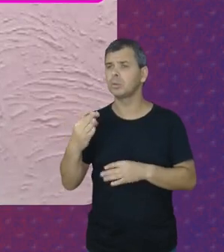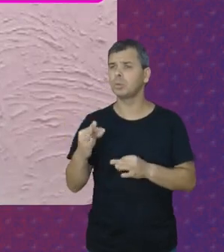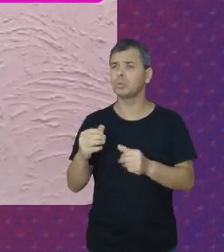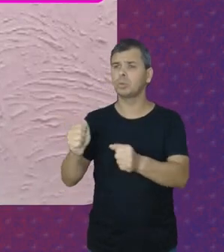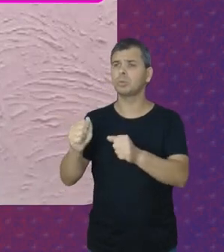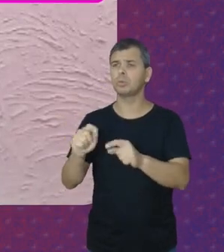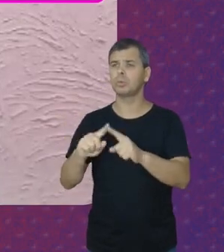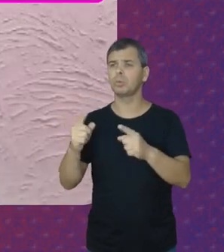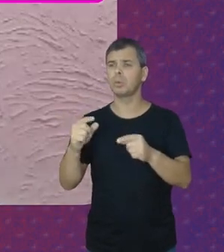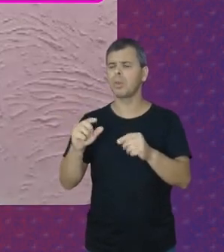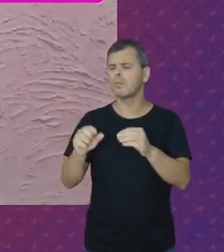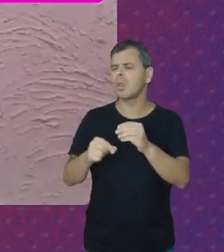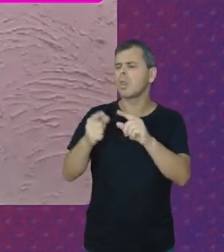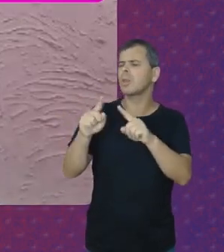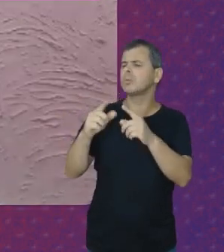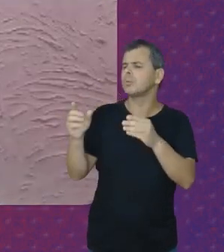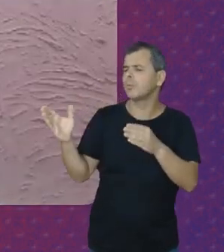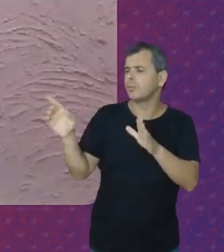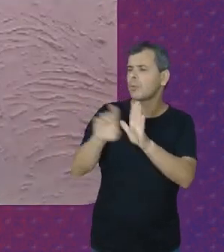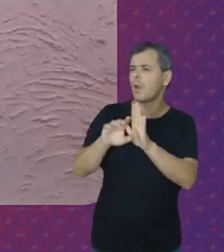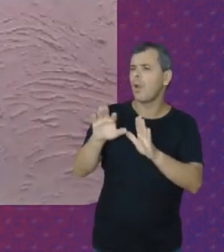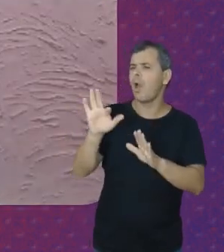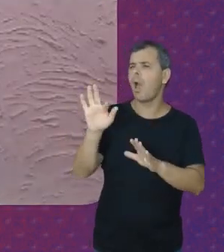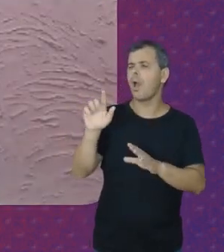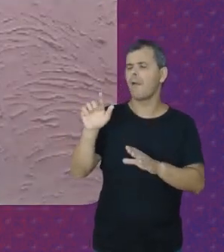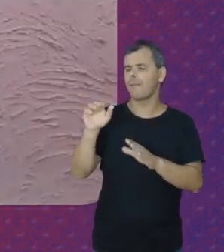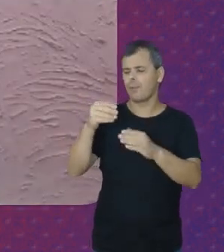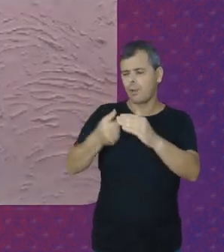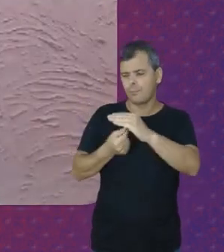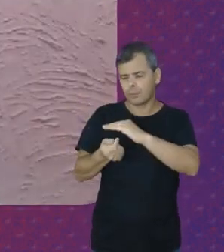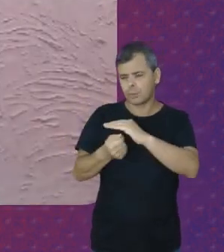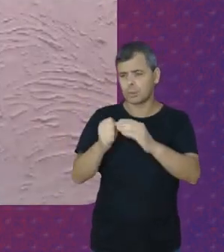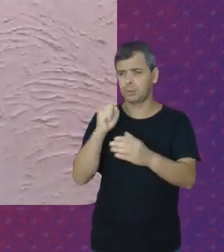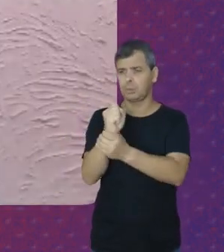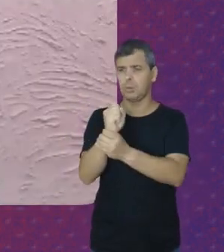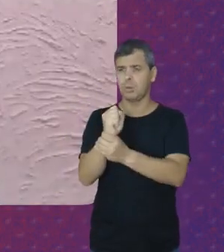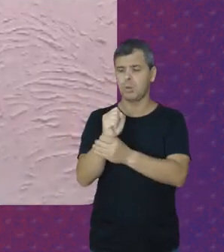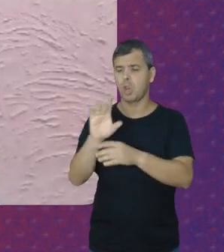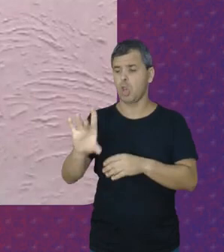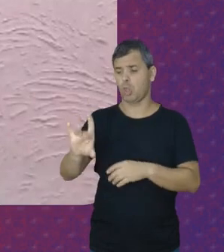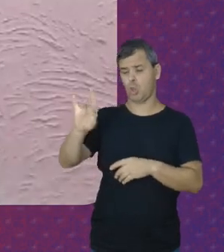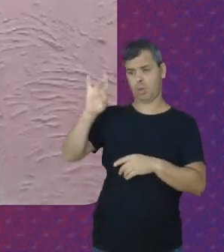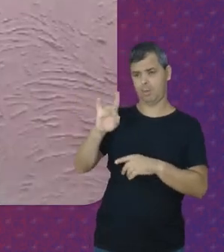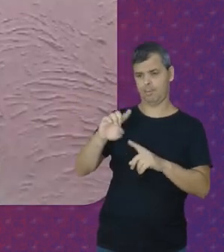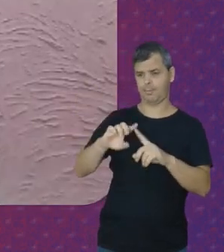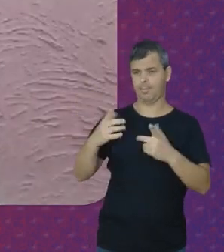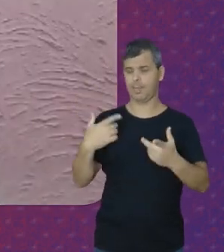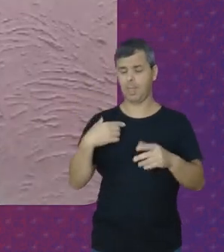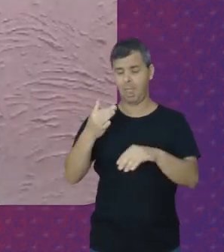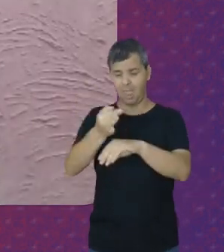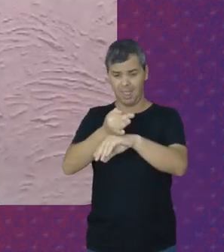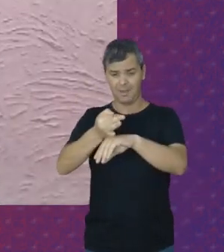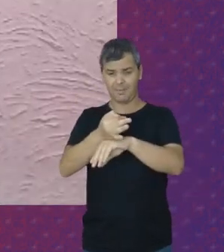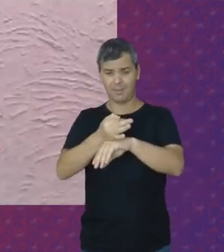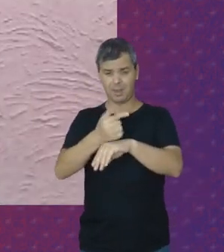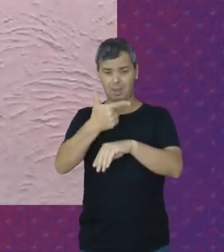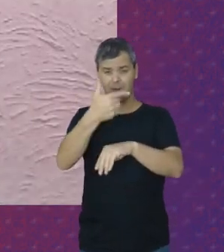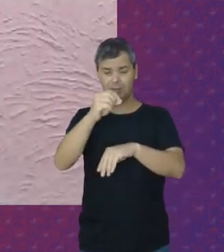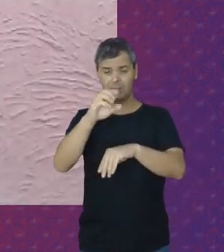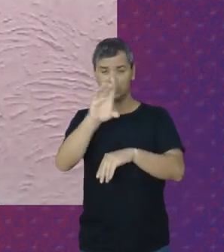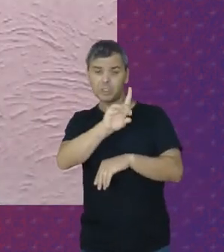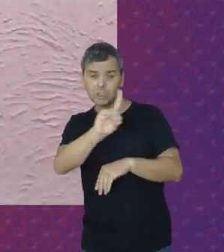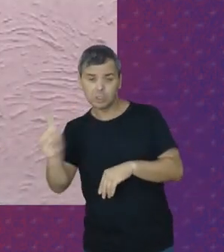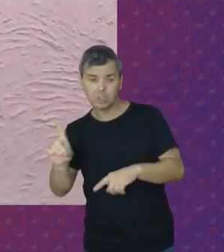ele Veio o fundo de garantia opcional As férias eram de 20 dias